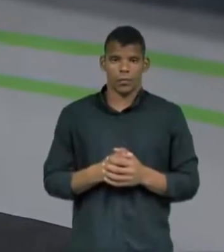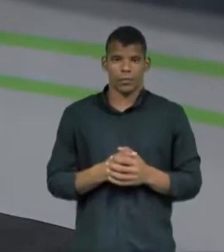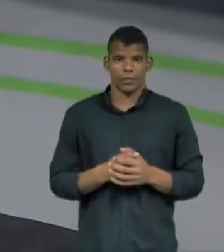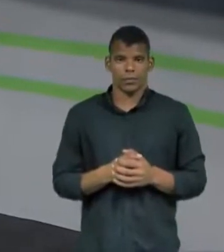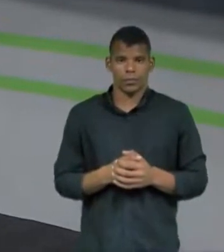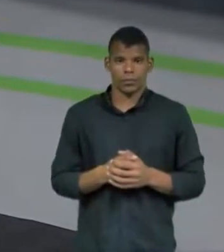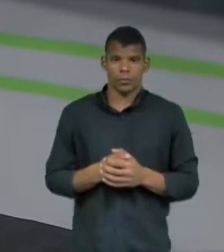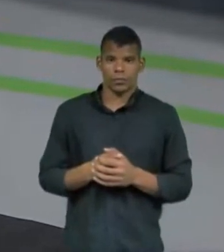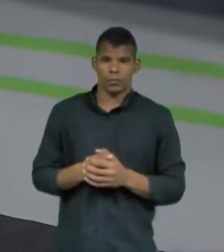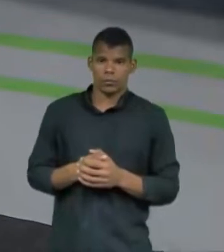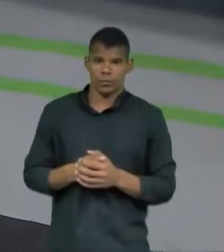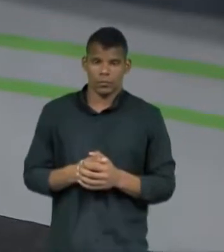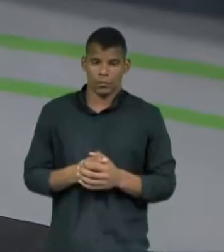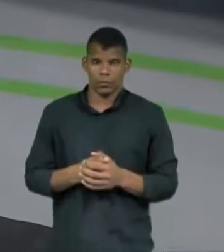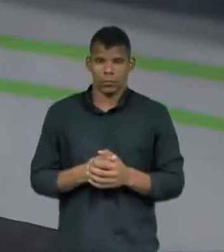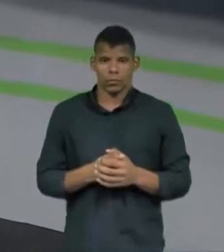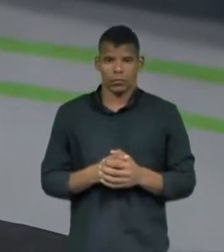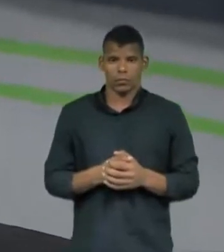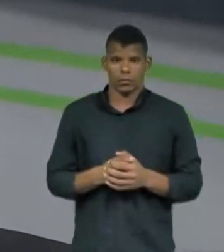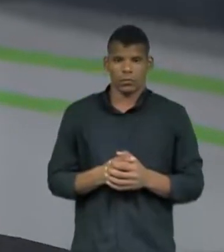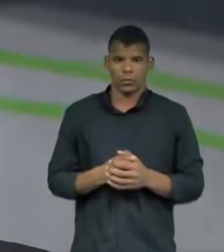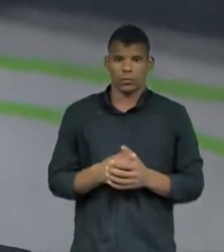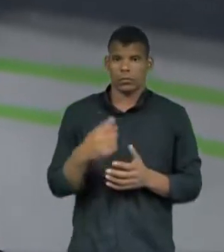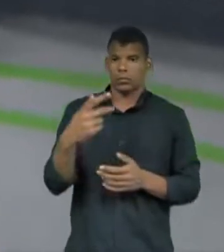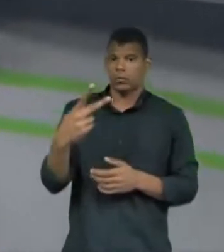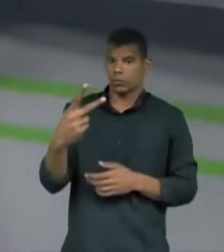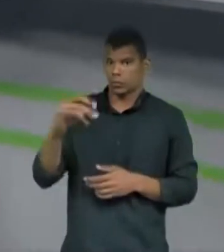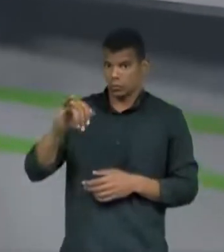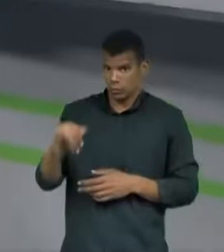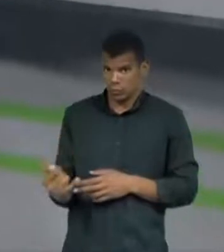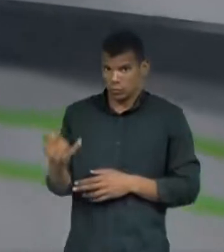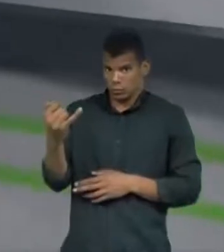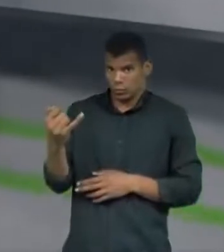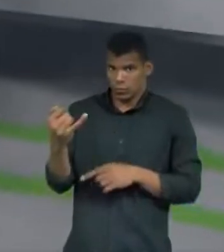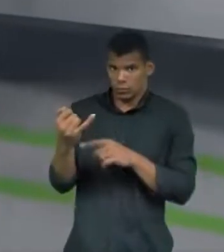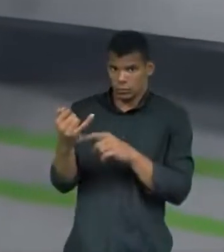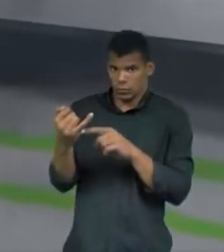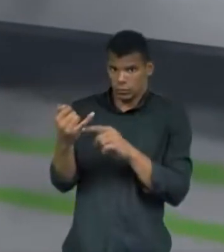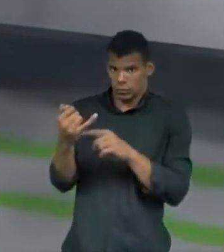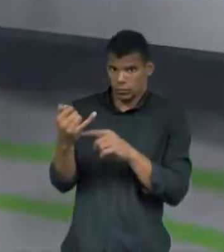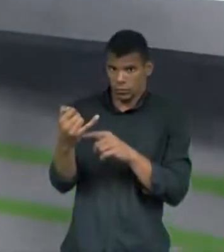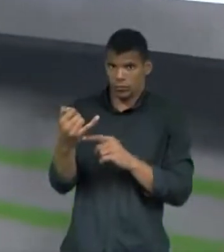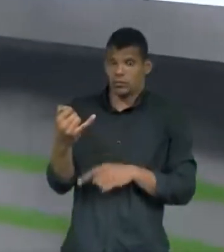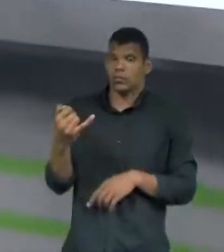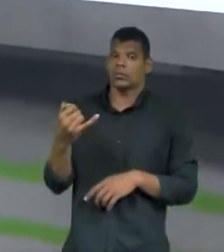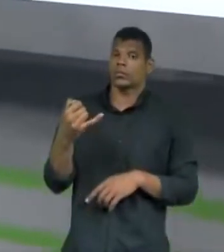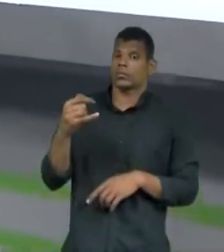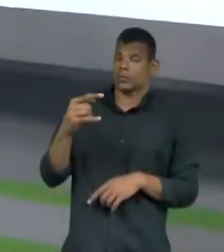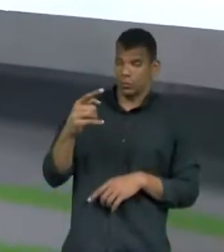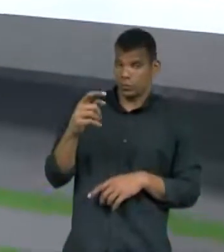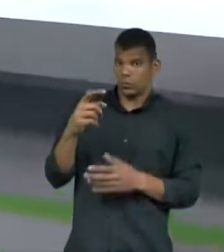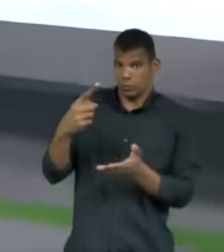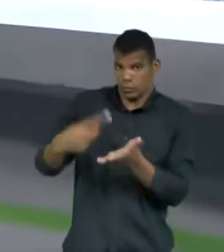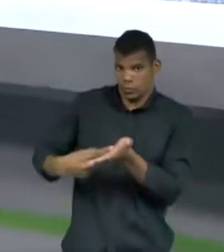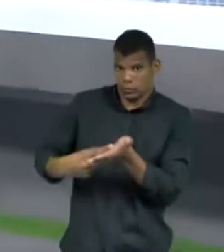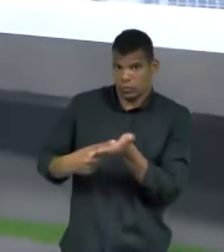Contratar empregados como pessoas jurídicas para maquiar relações de trabalho é crime. É a chamada pejotização.